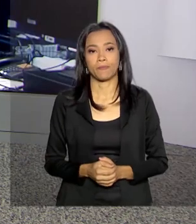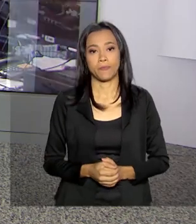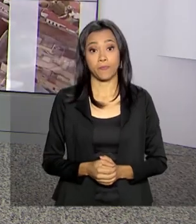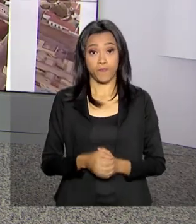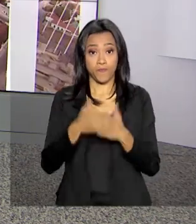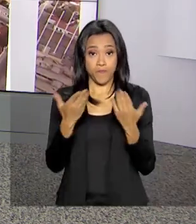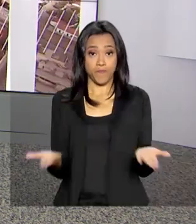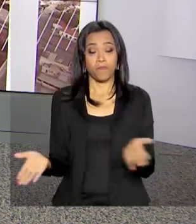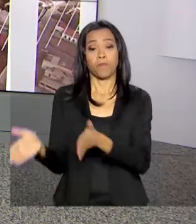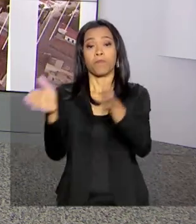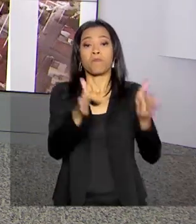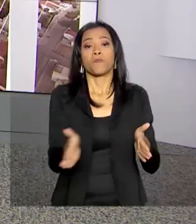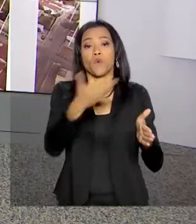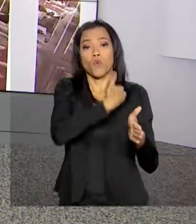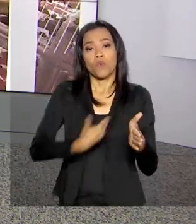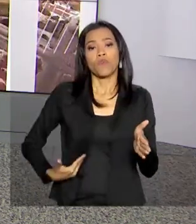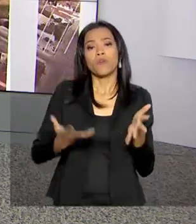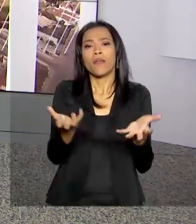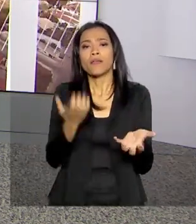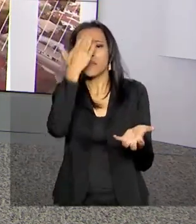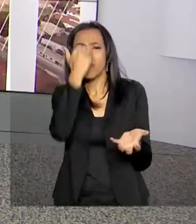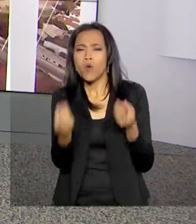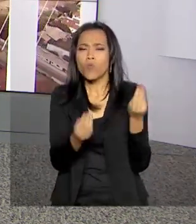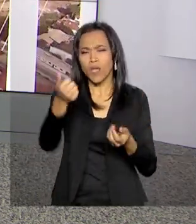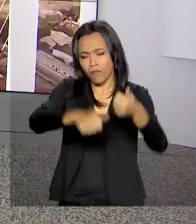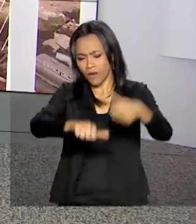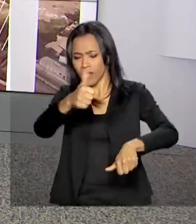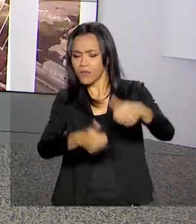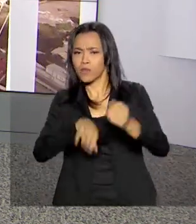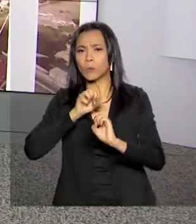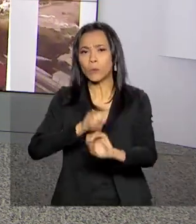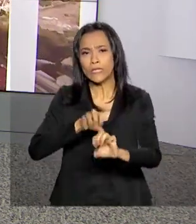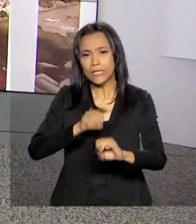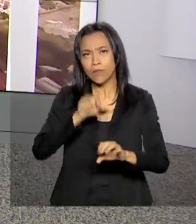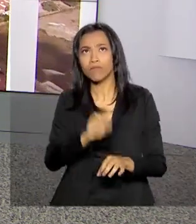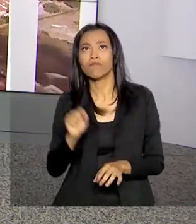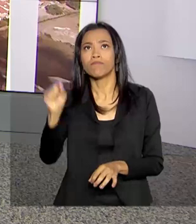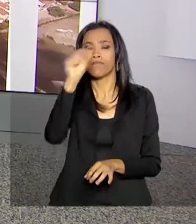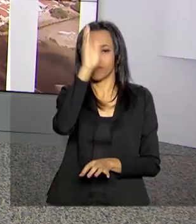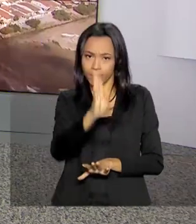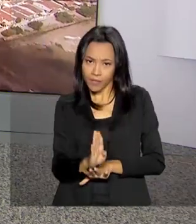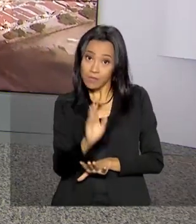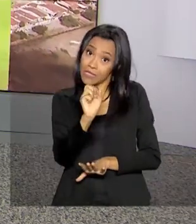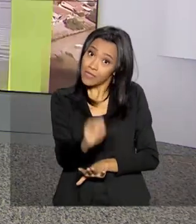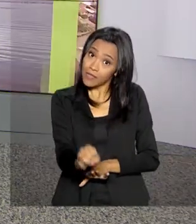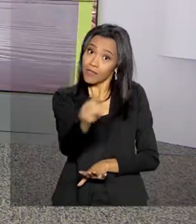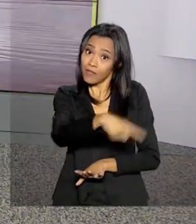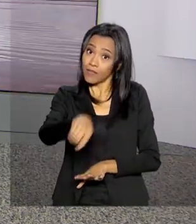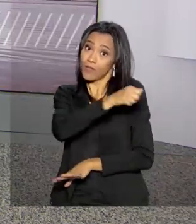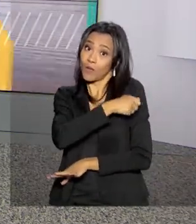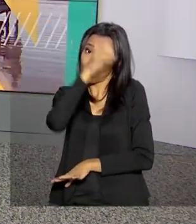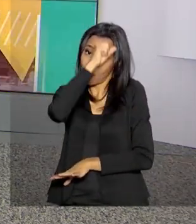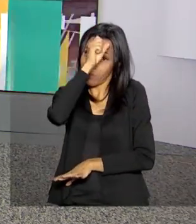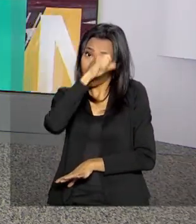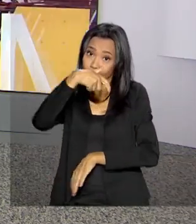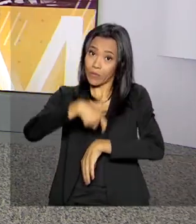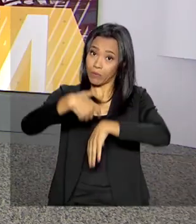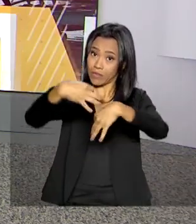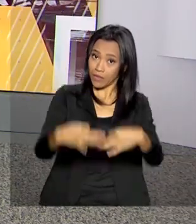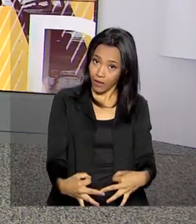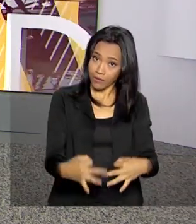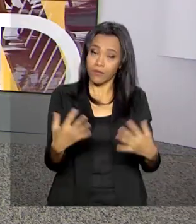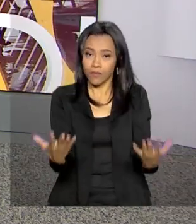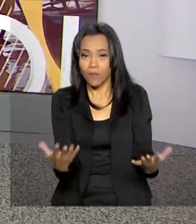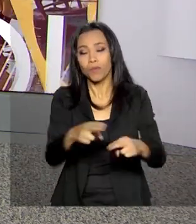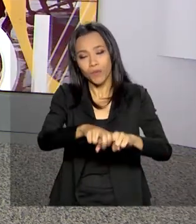O governo quer saber como está o desempenho da educação básica no país e se os alunos estão aprendendo no ritmo certo. Para isso, será